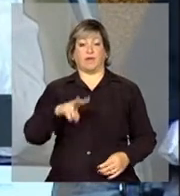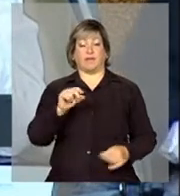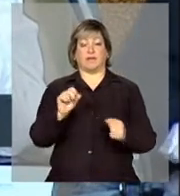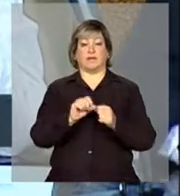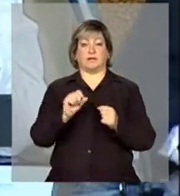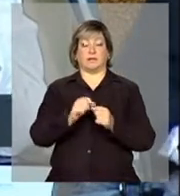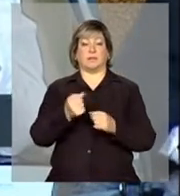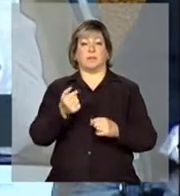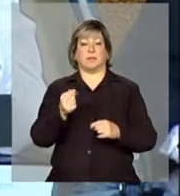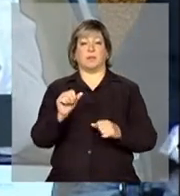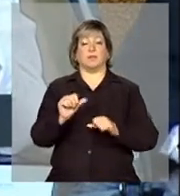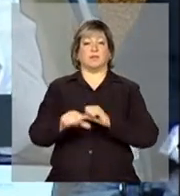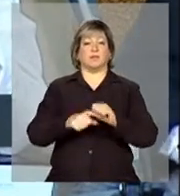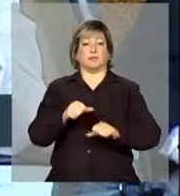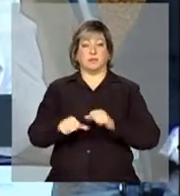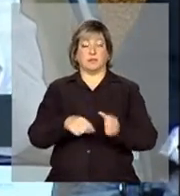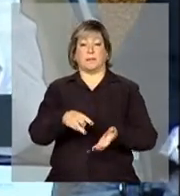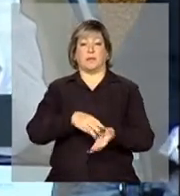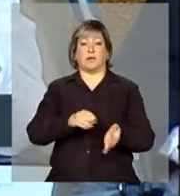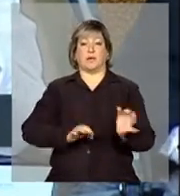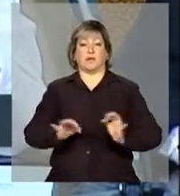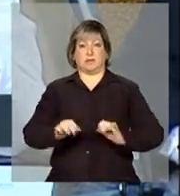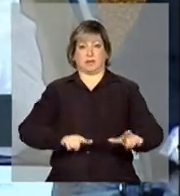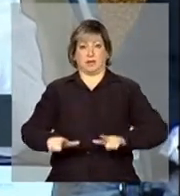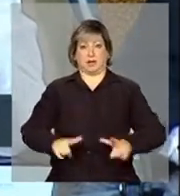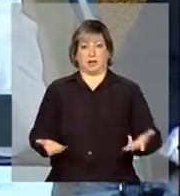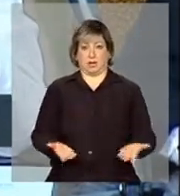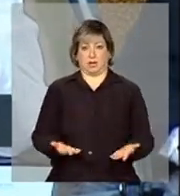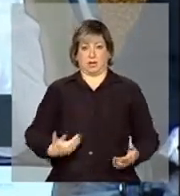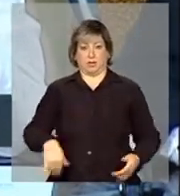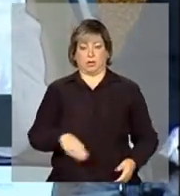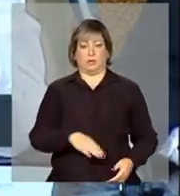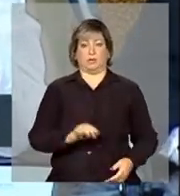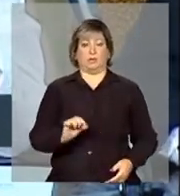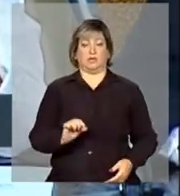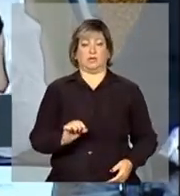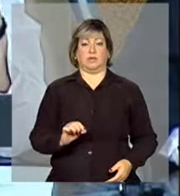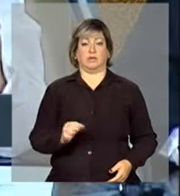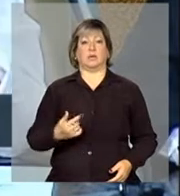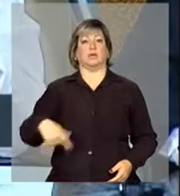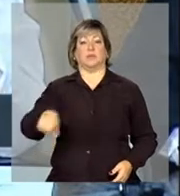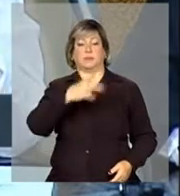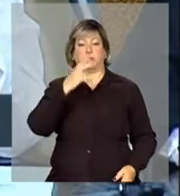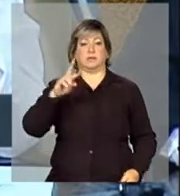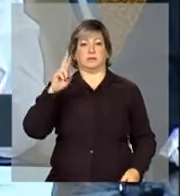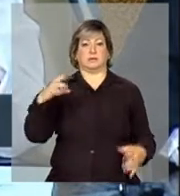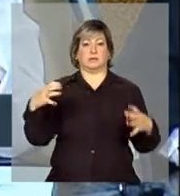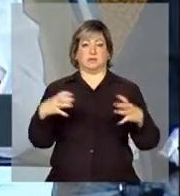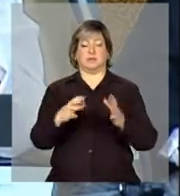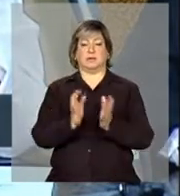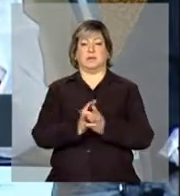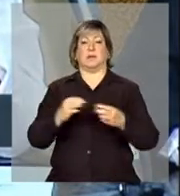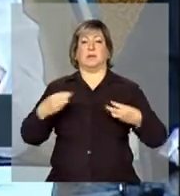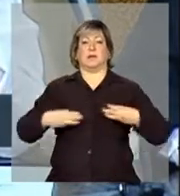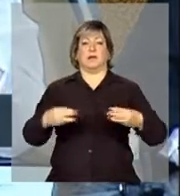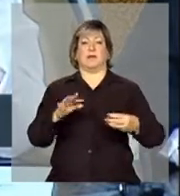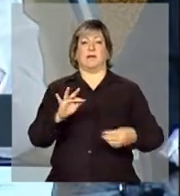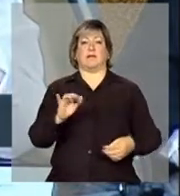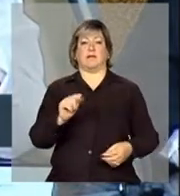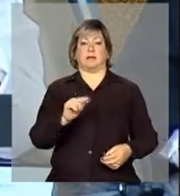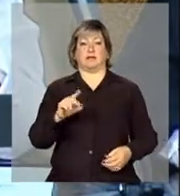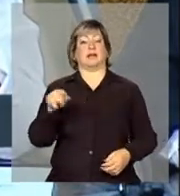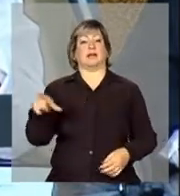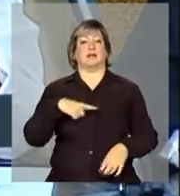modificação na metodologia de trabalho nossa, que será a seguinte. Os representantes do Ministério da Fazenda têm um